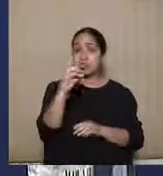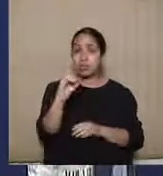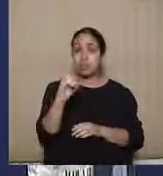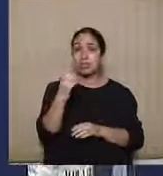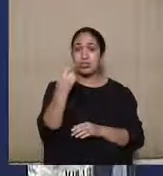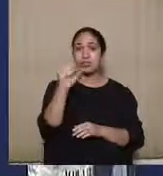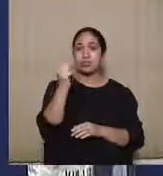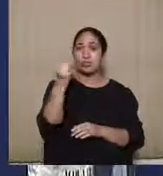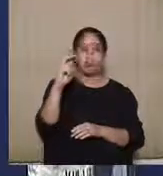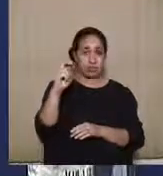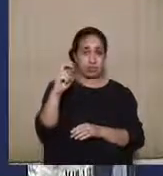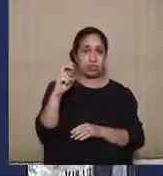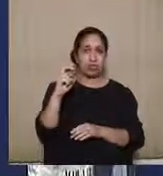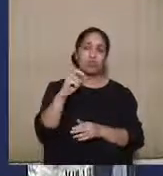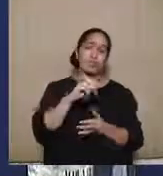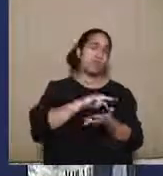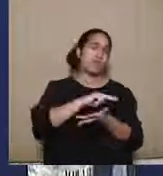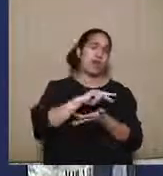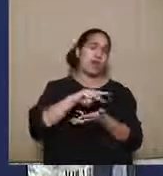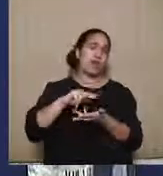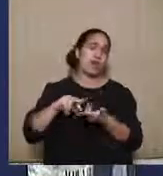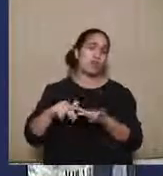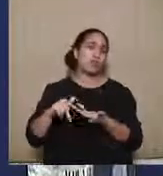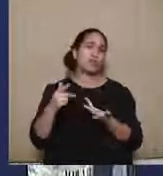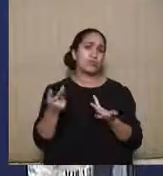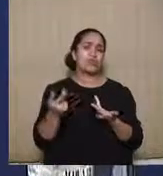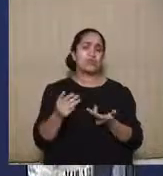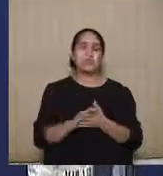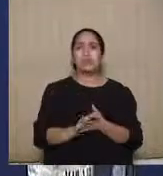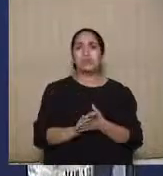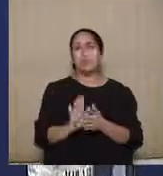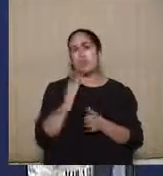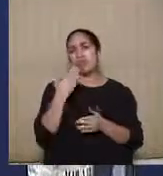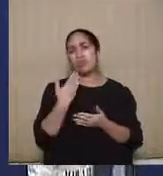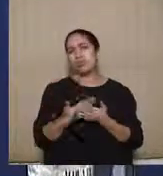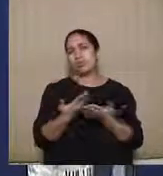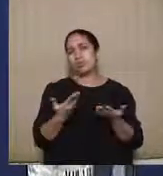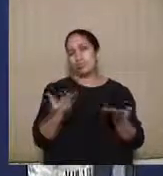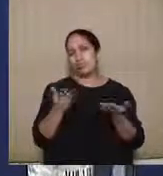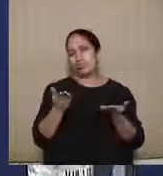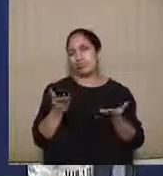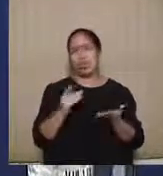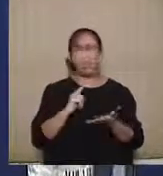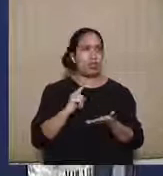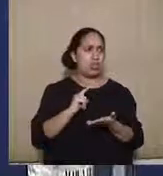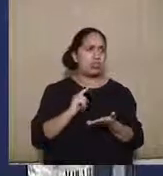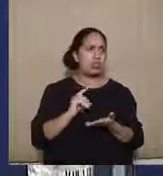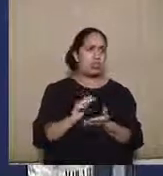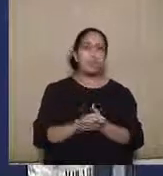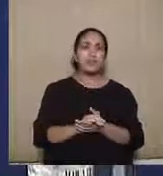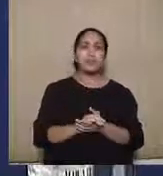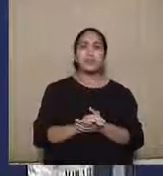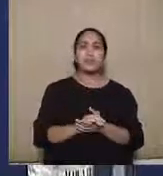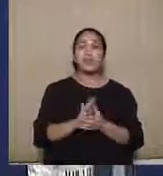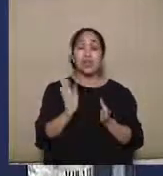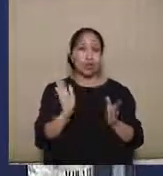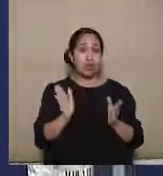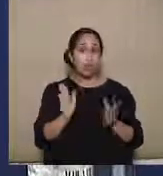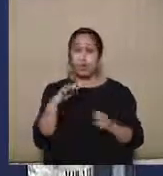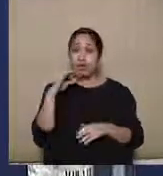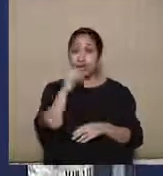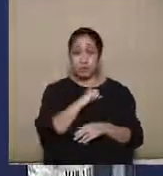e tem mais alguns aqui que eu poderia citar, mas acredito que já tenhamos aqui que ocorrer. Vamos falar aqui